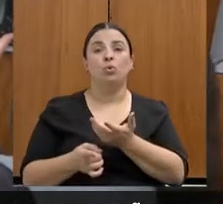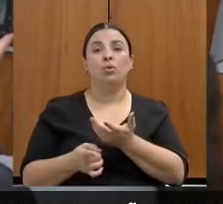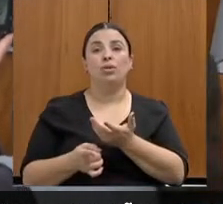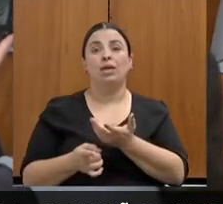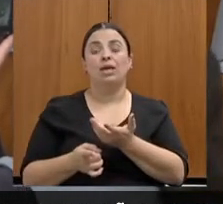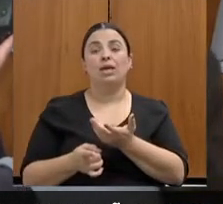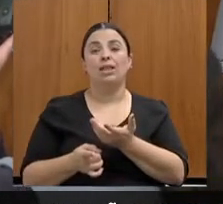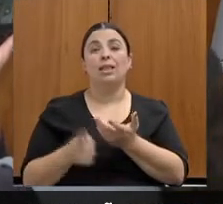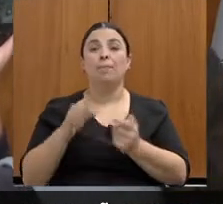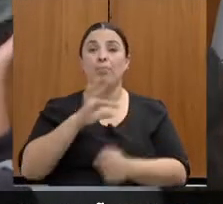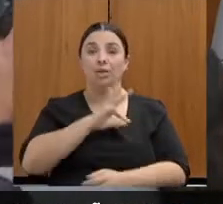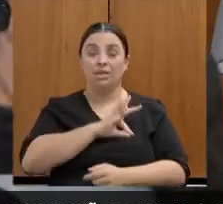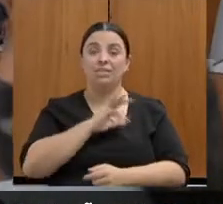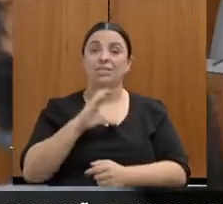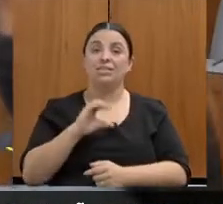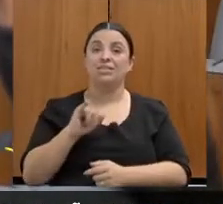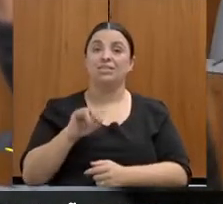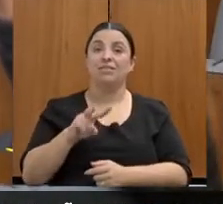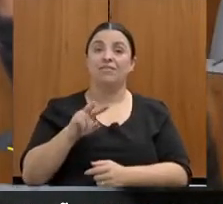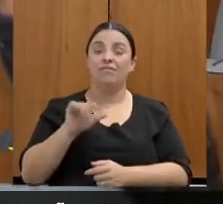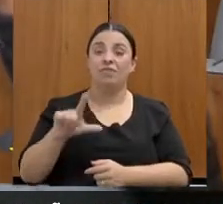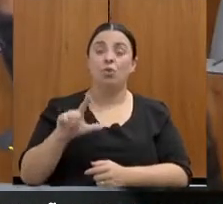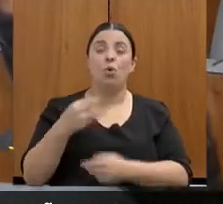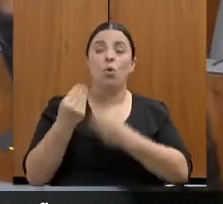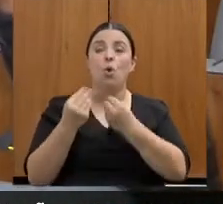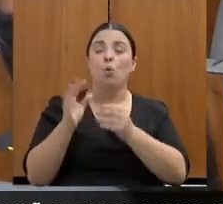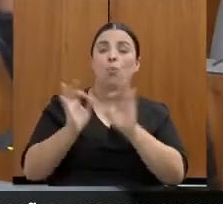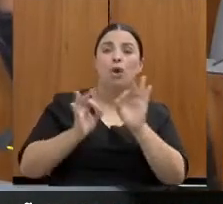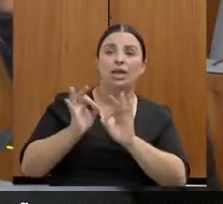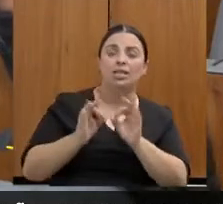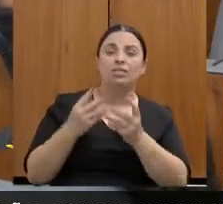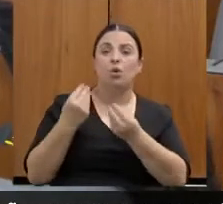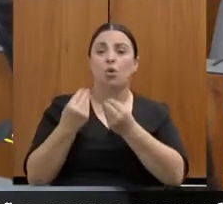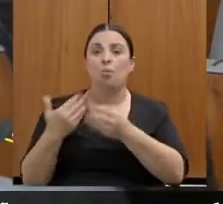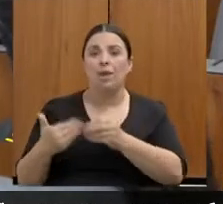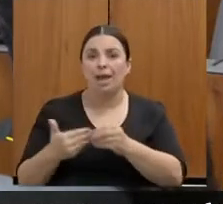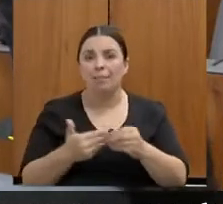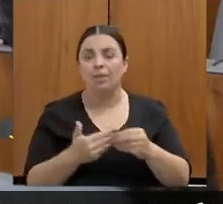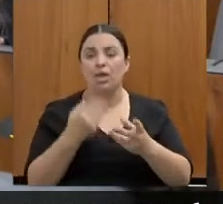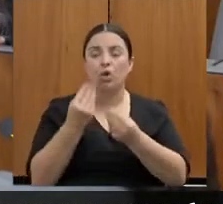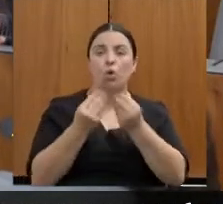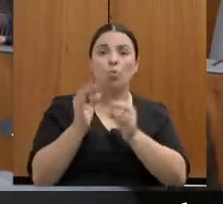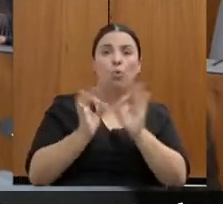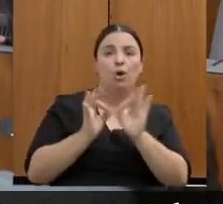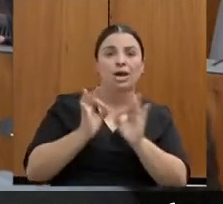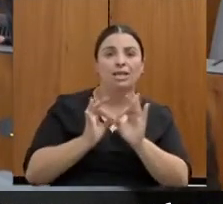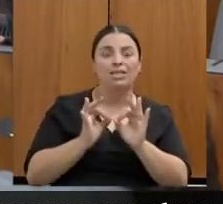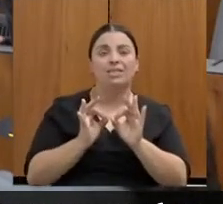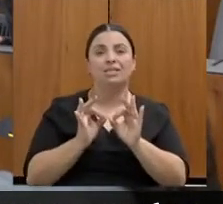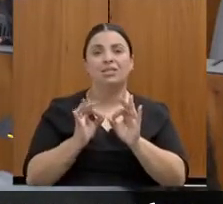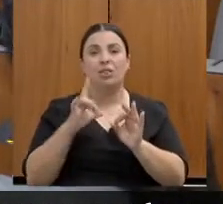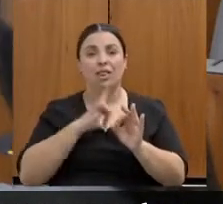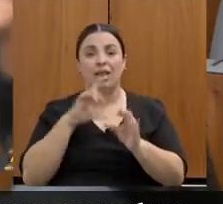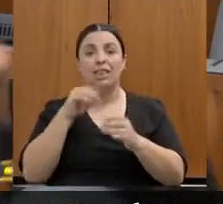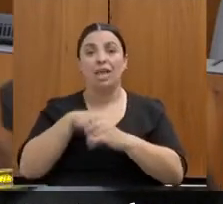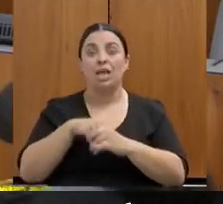organização da Polícia Civil, como que se dá o encaminhamento, como que se organizam essas delegacias.